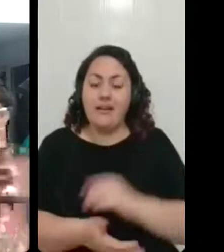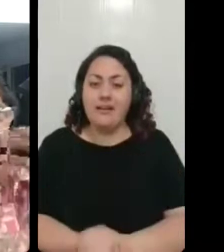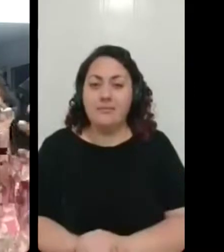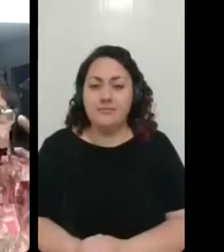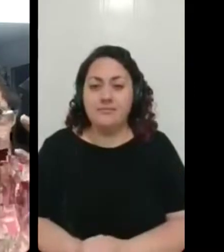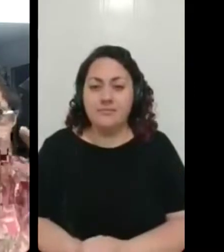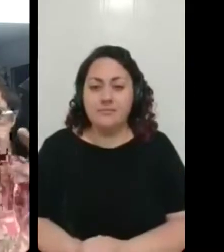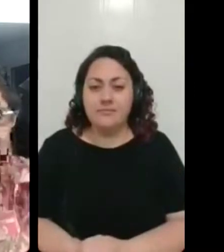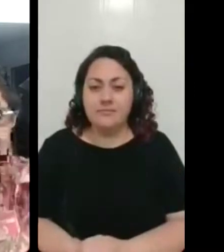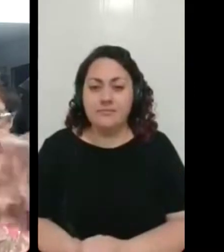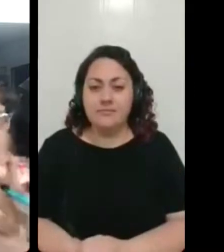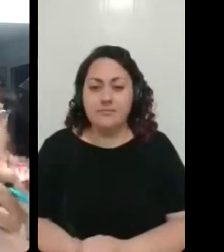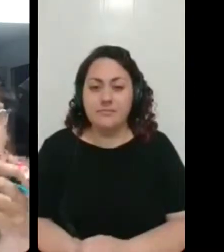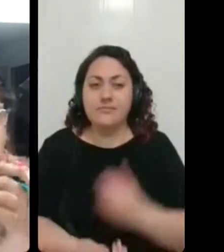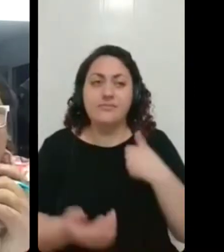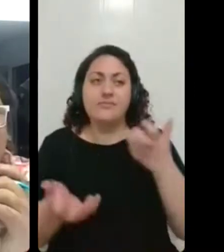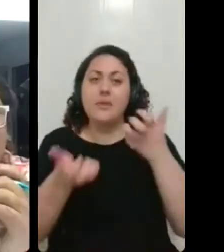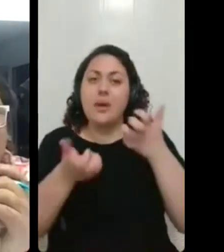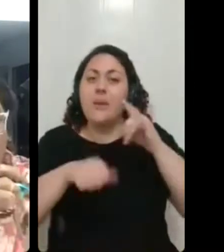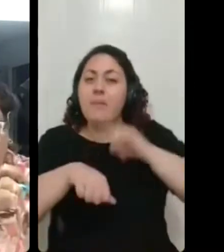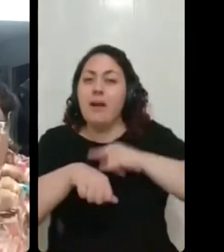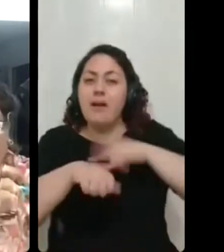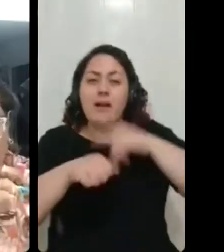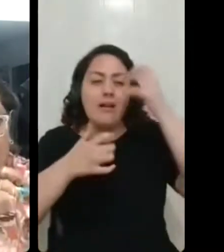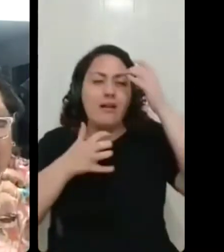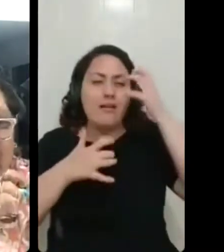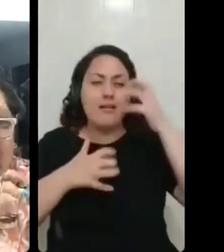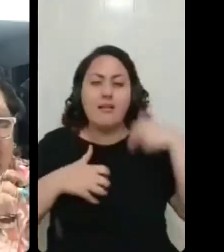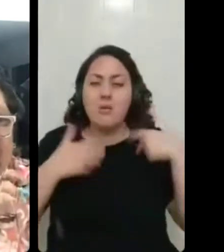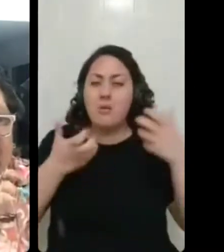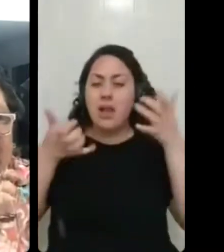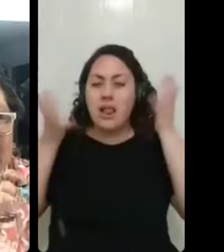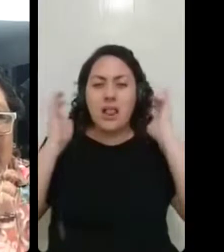Eu tava louca por um chuveiro lavar cabelo, né?